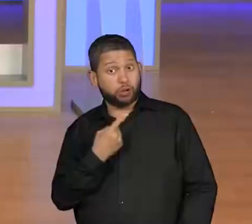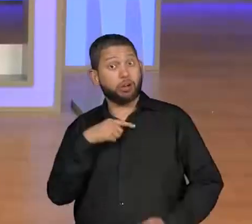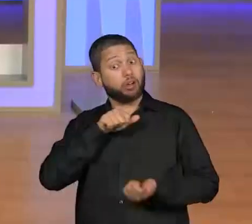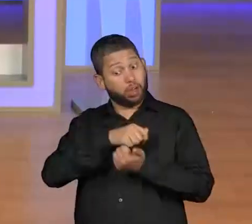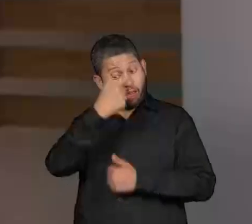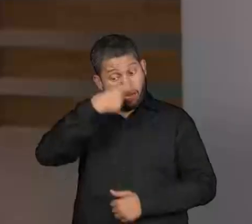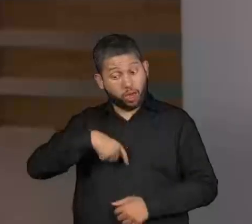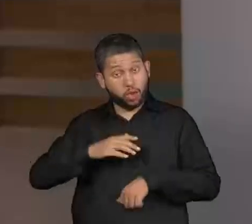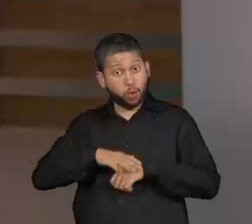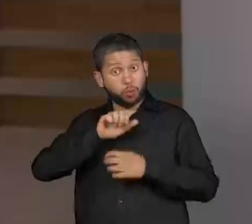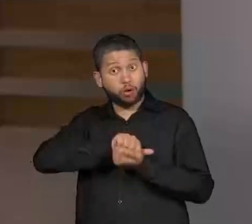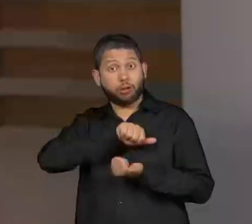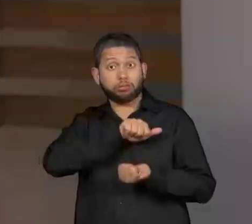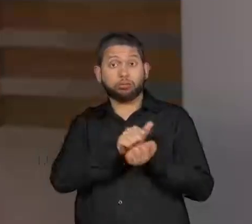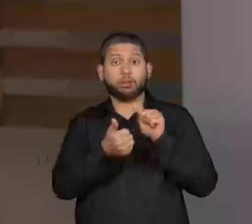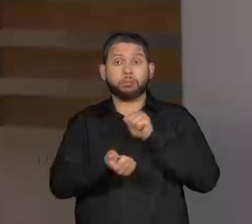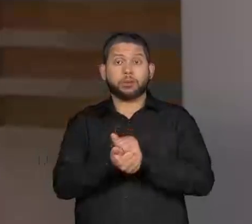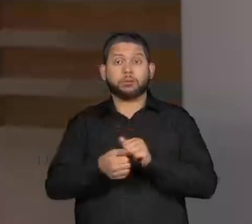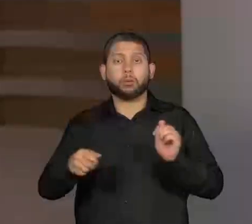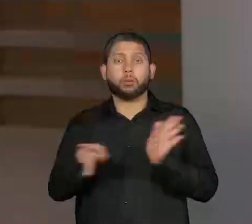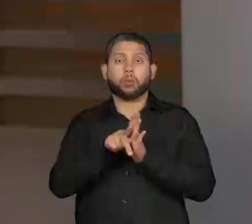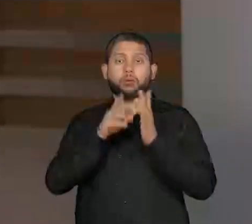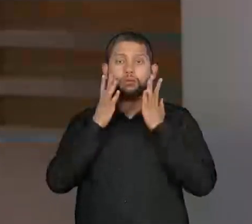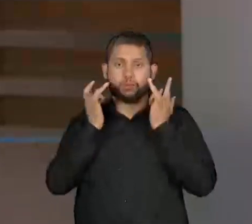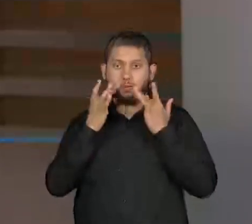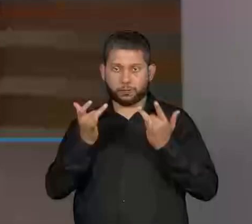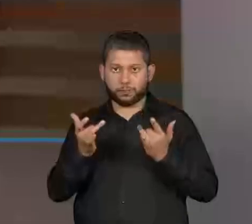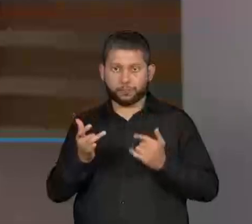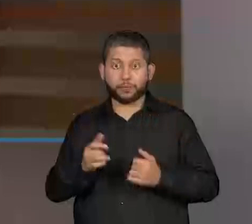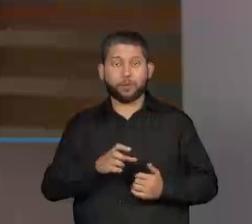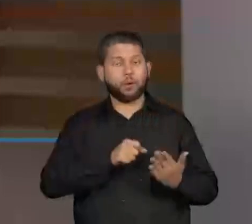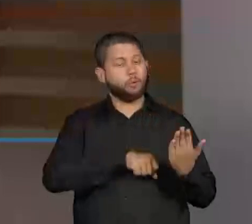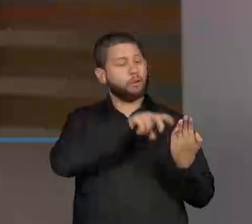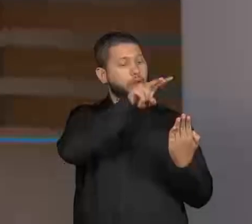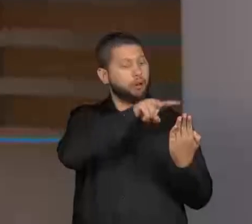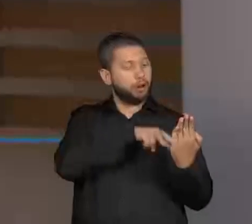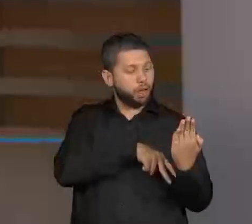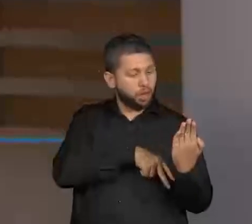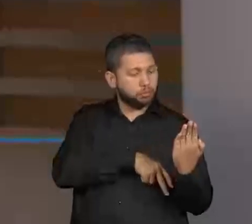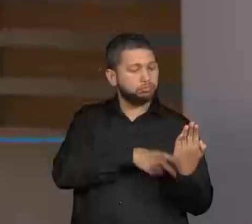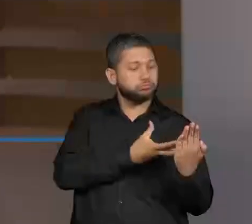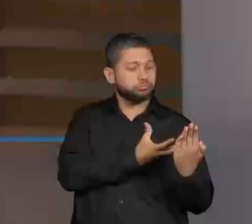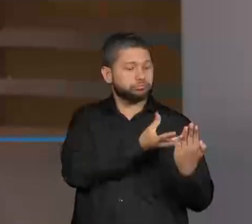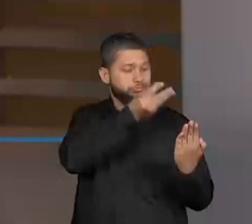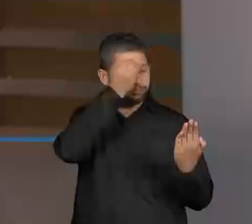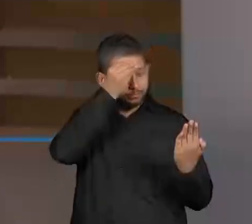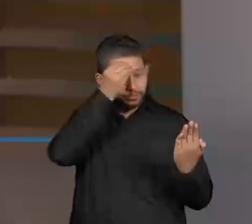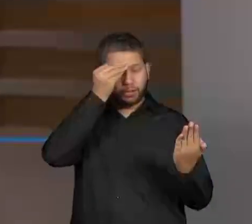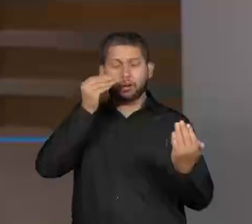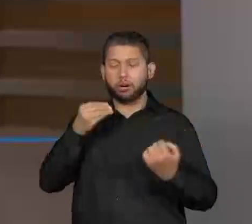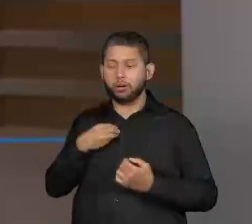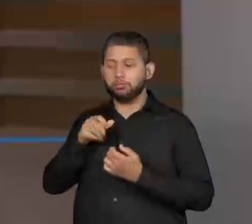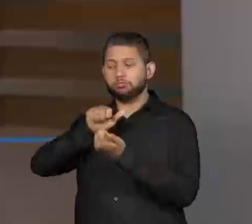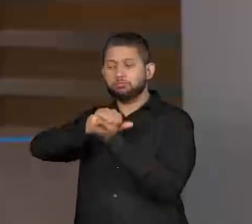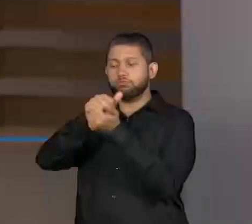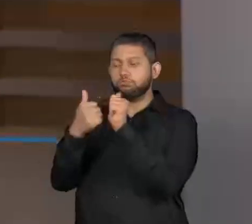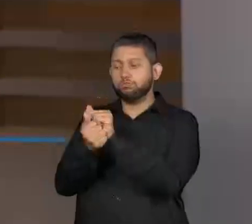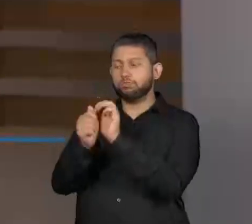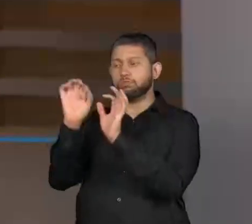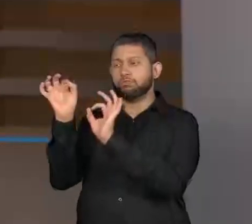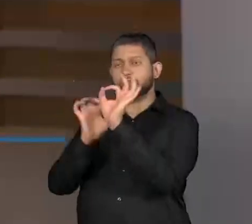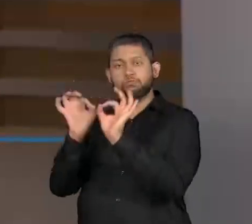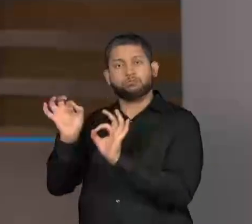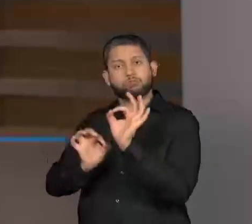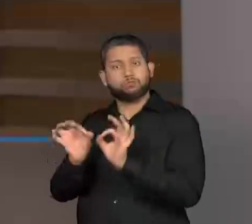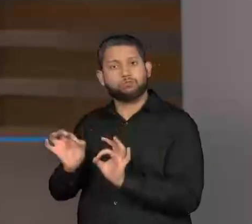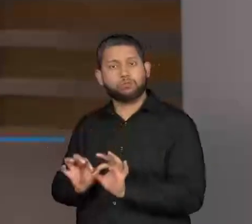pelo professor Seba. Muito bem. Então, eu peguei um texto narrativo de Monteiro Lombato e transformei ele em um texto